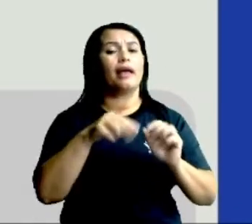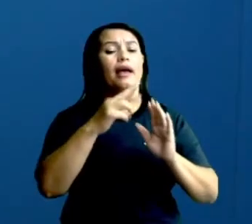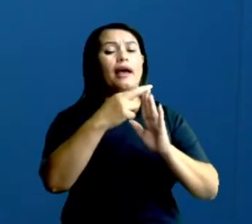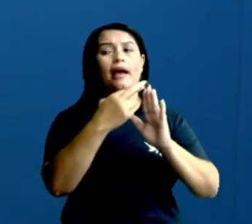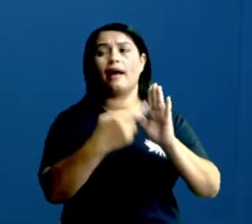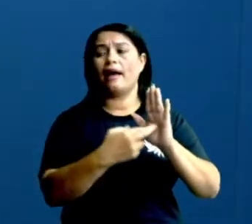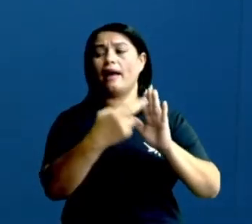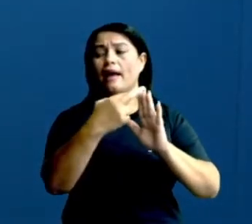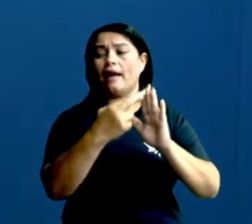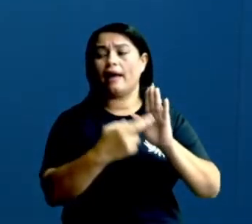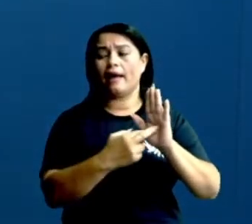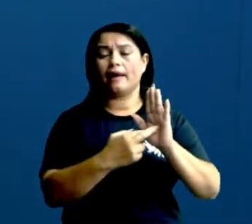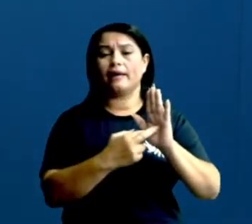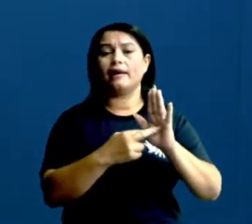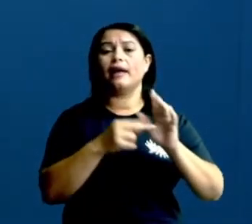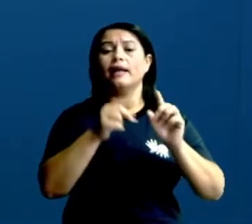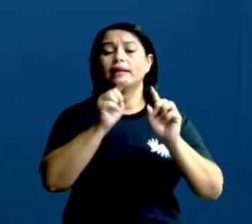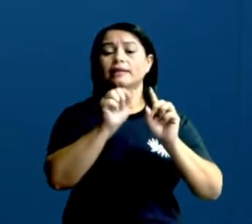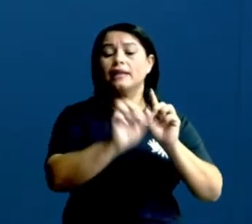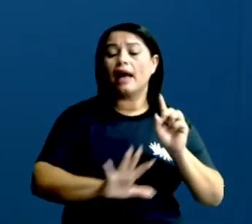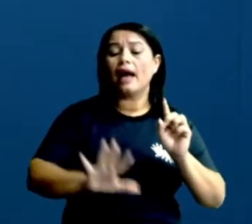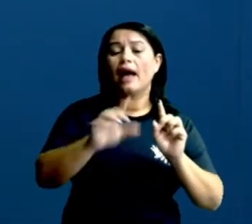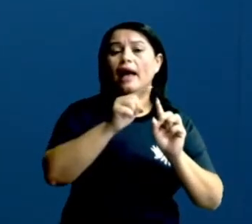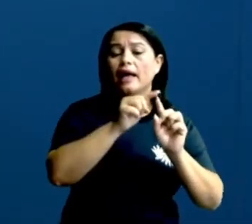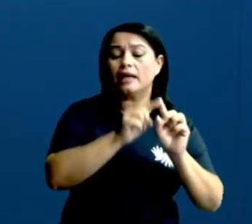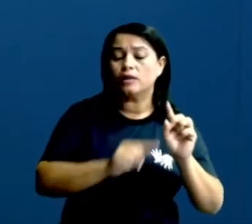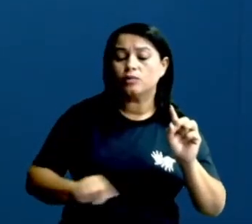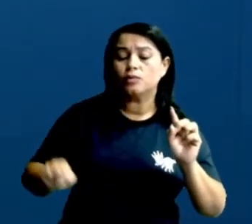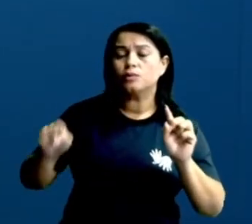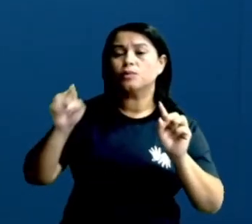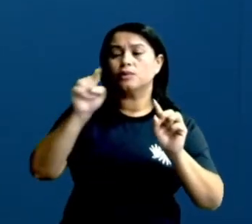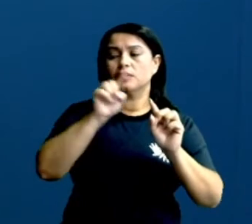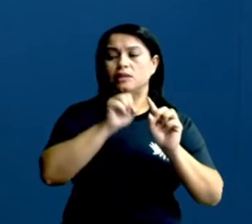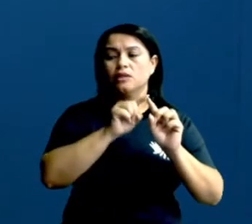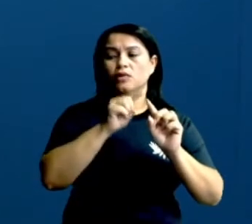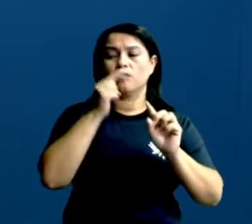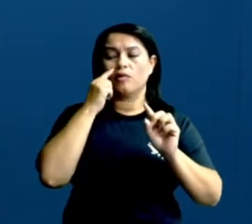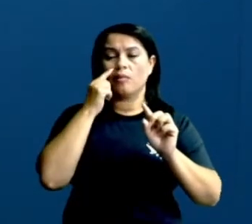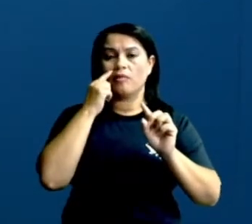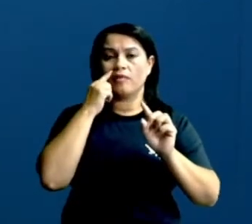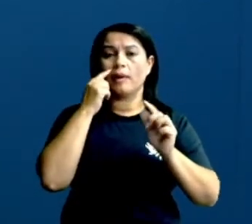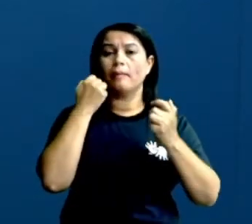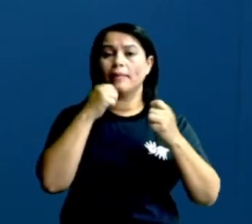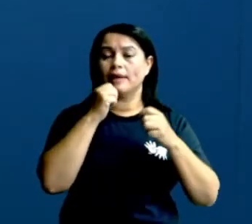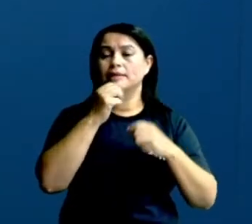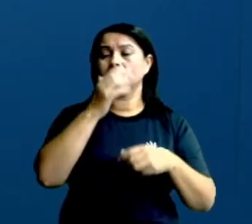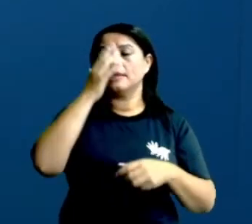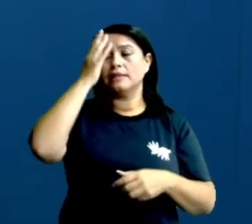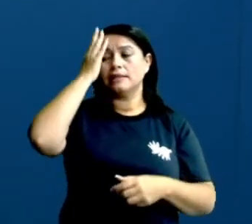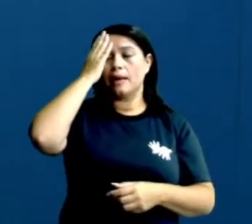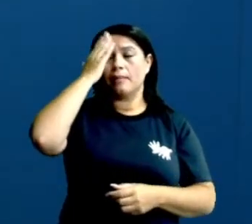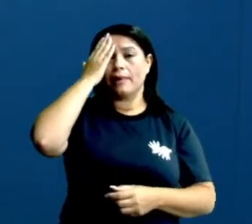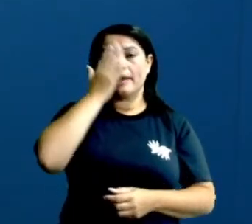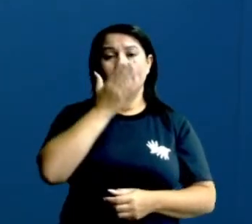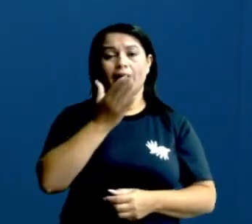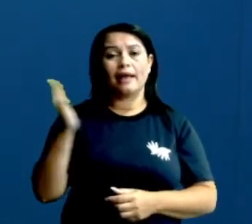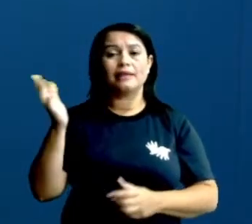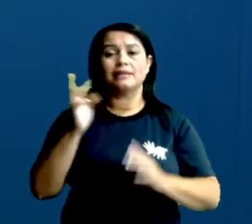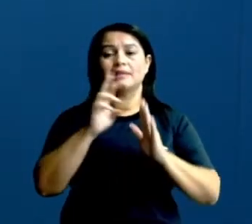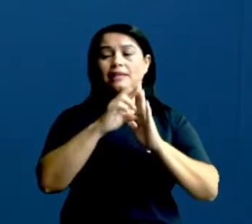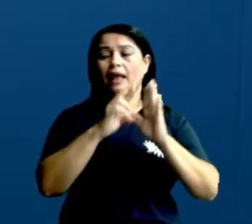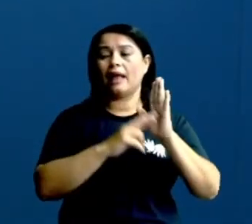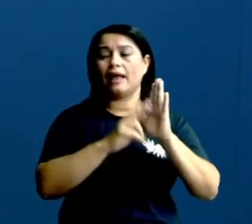fórmula da nossa área do círculo. Então pra calcular a área do círculo, você tem que saber essa fórmula